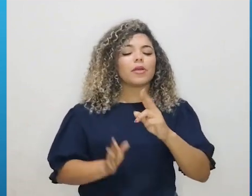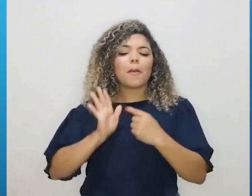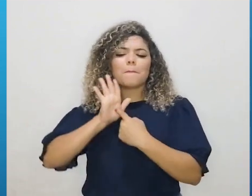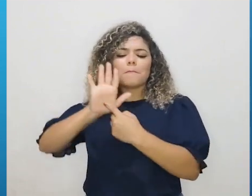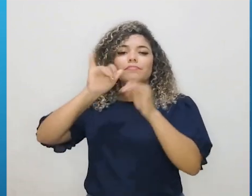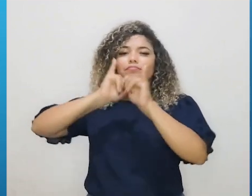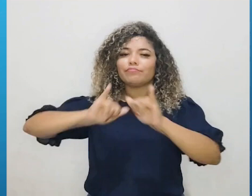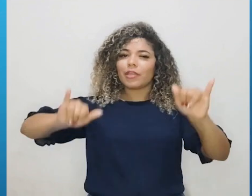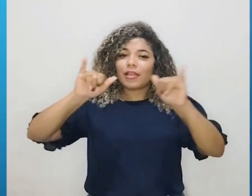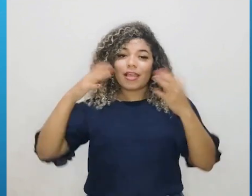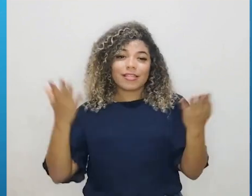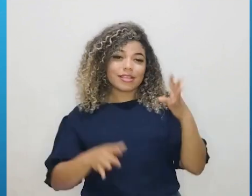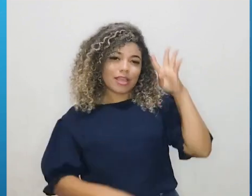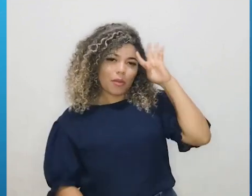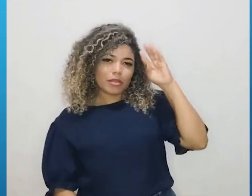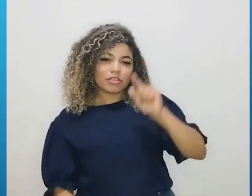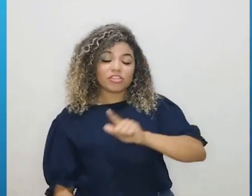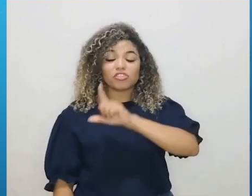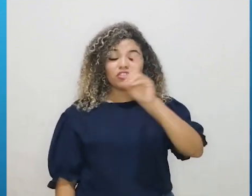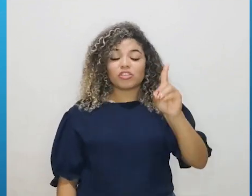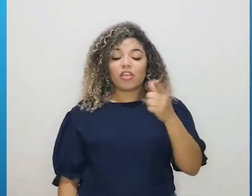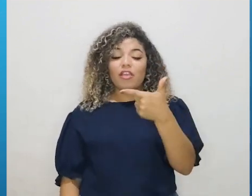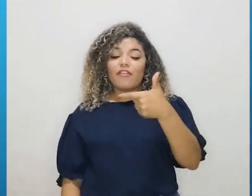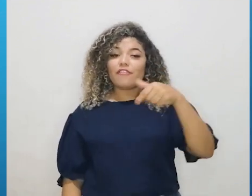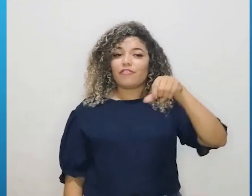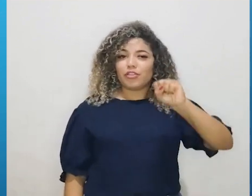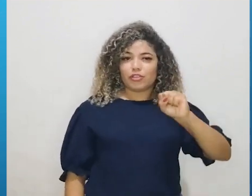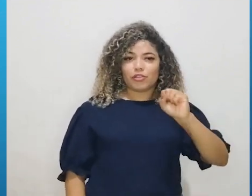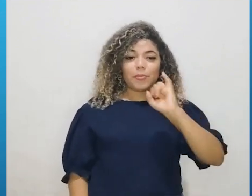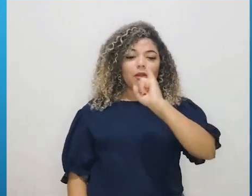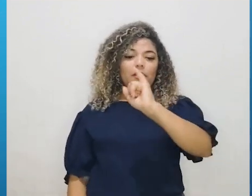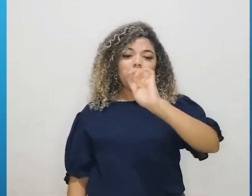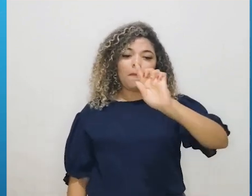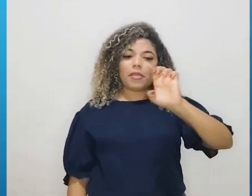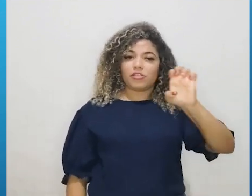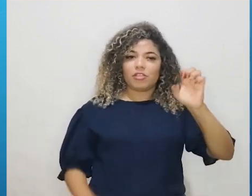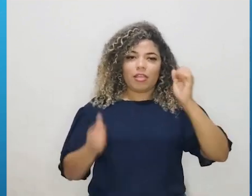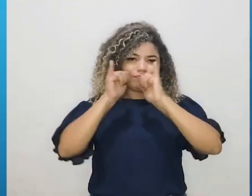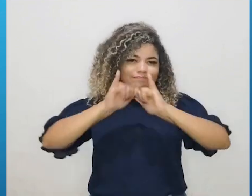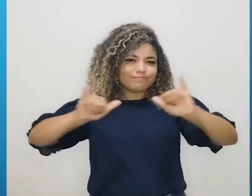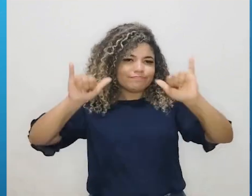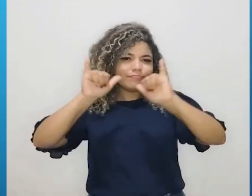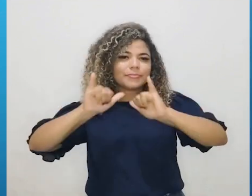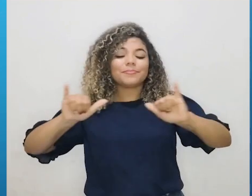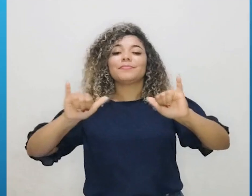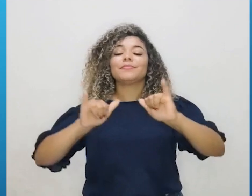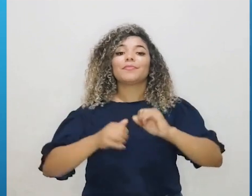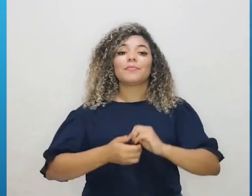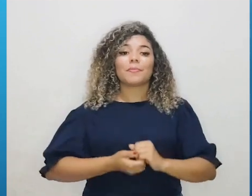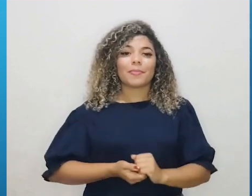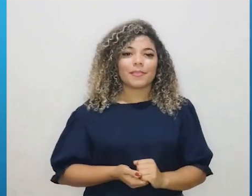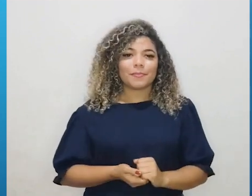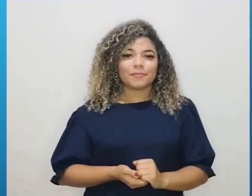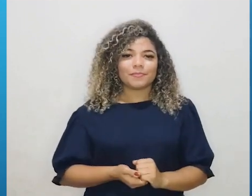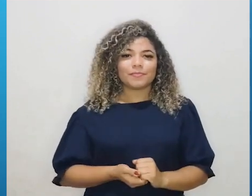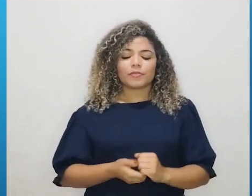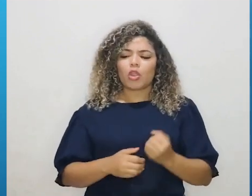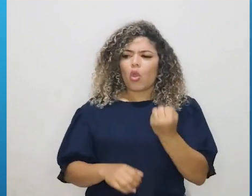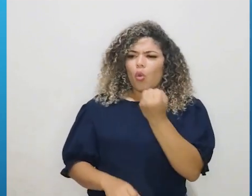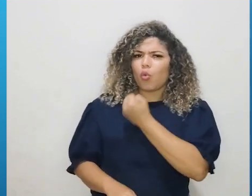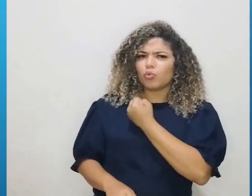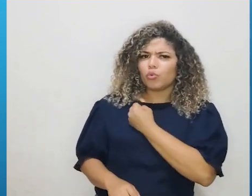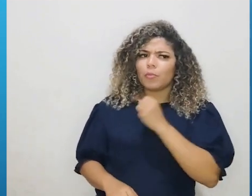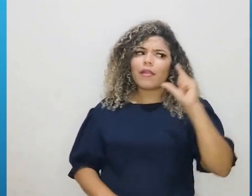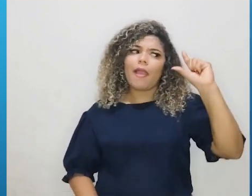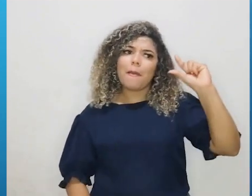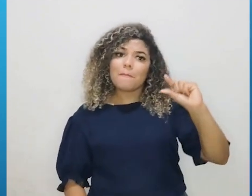divulgados nesta quarta-feira, 28, pelo Instituto de Geografia e Estatística IBGE. O número veio